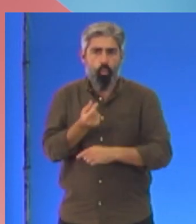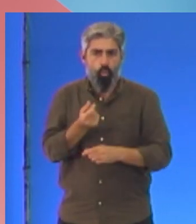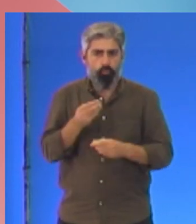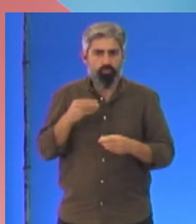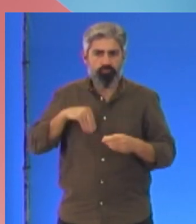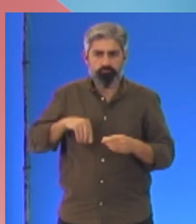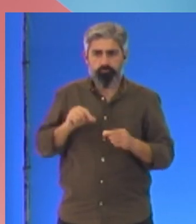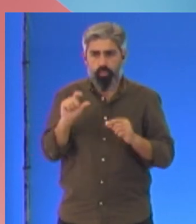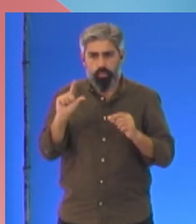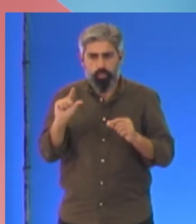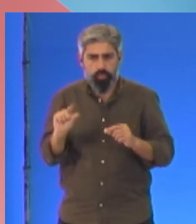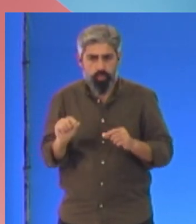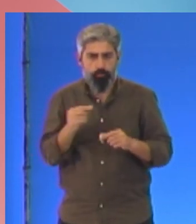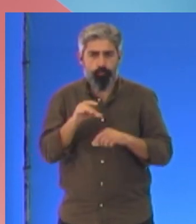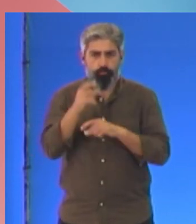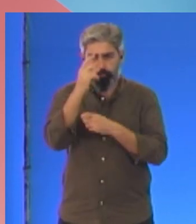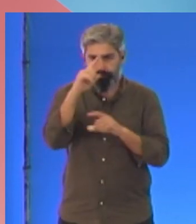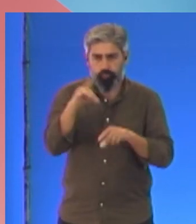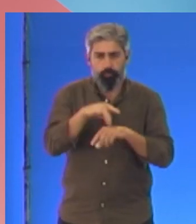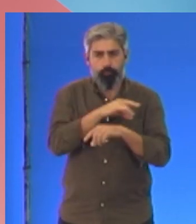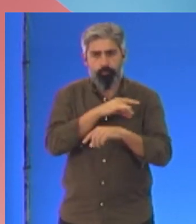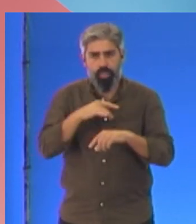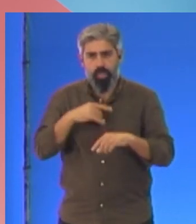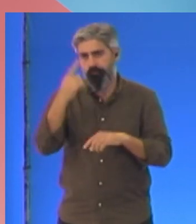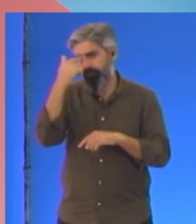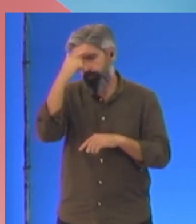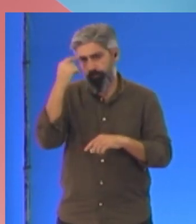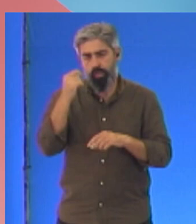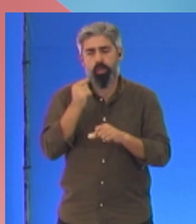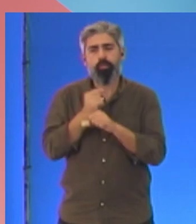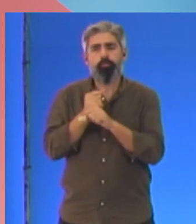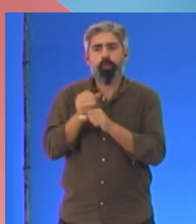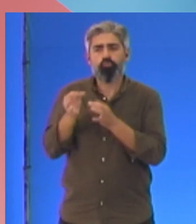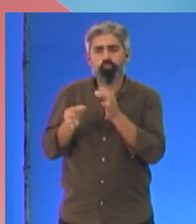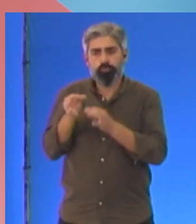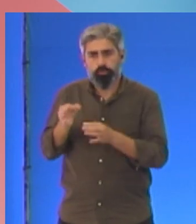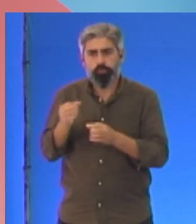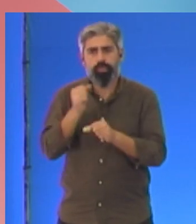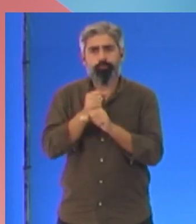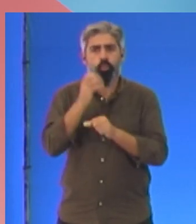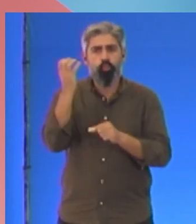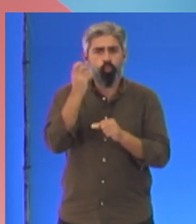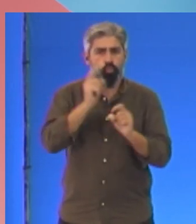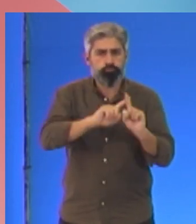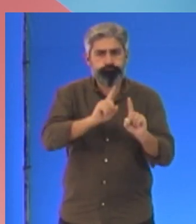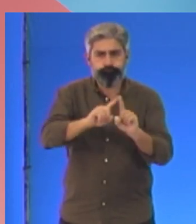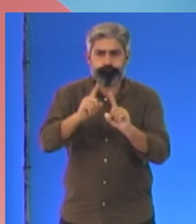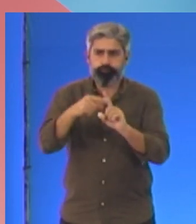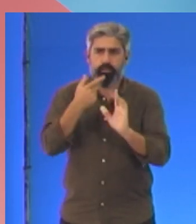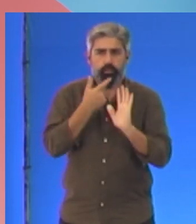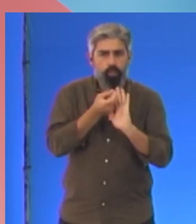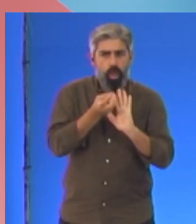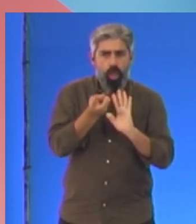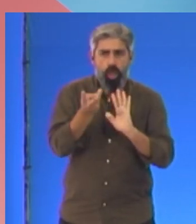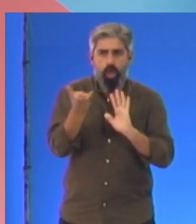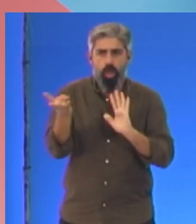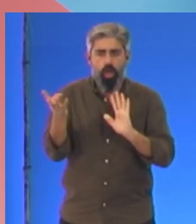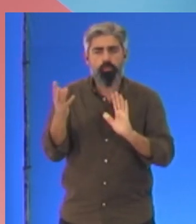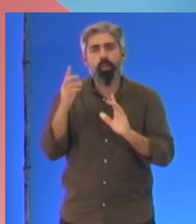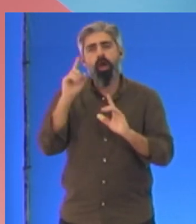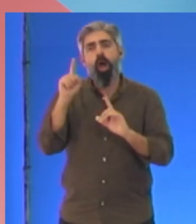médicas, enfermeiros, oficiais de justiça, trabalhadoras da cultura, ainda tantos e tantas outras sabem que o anúncio da